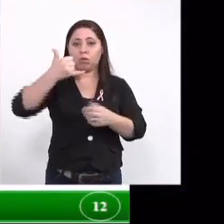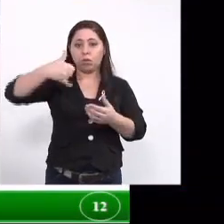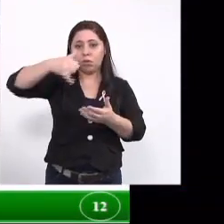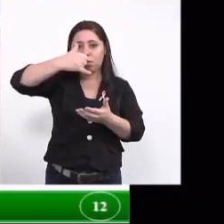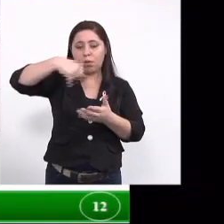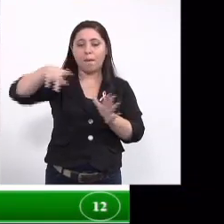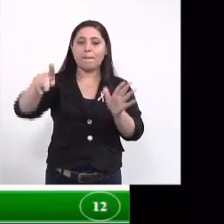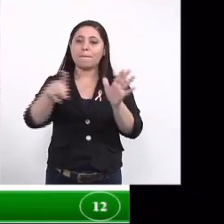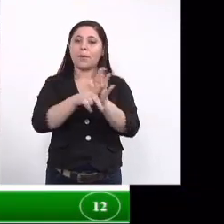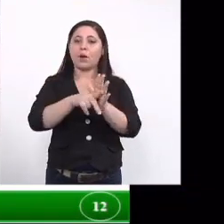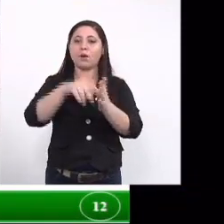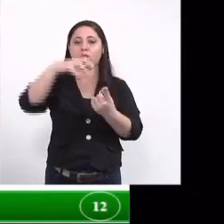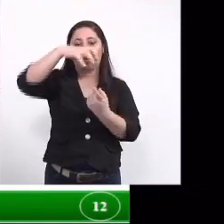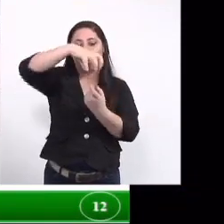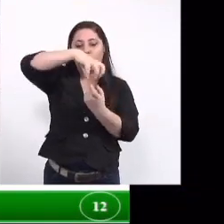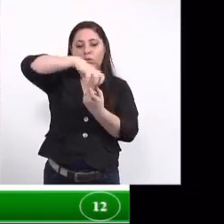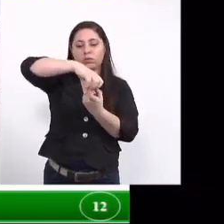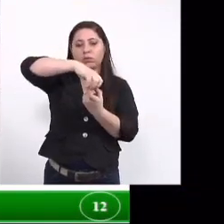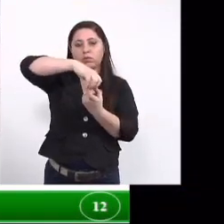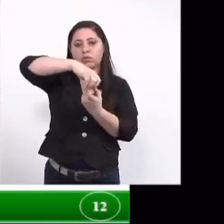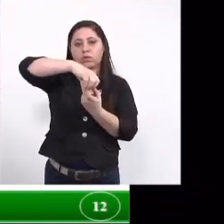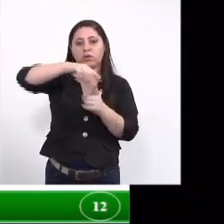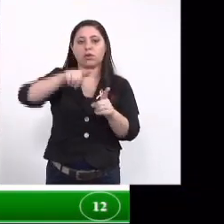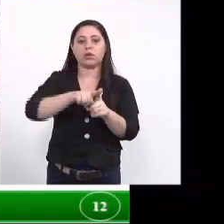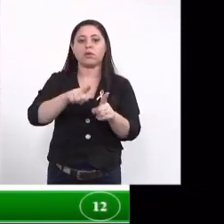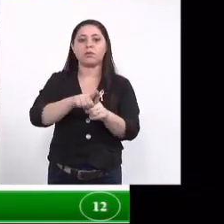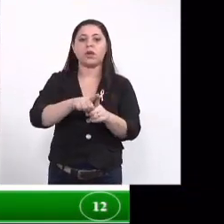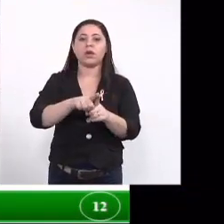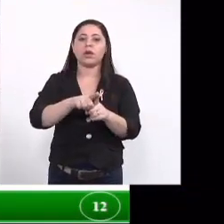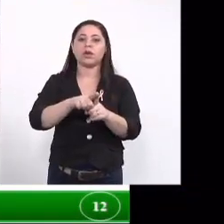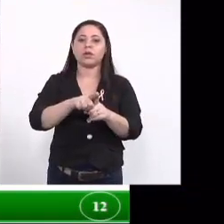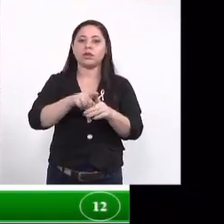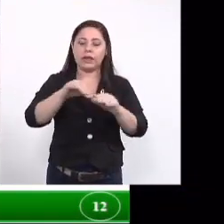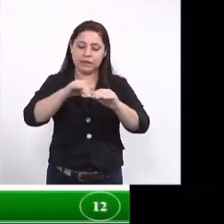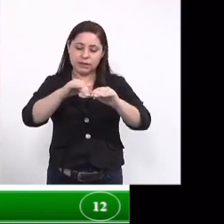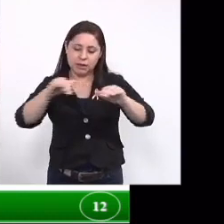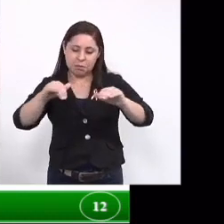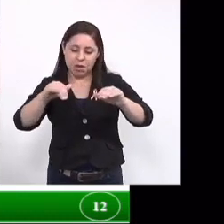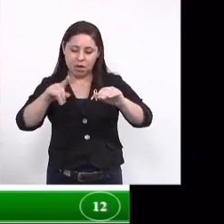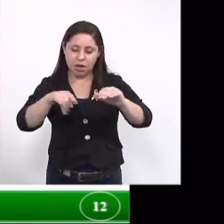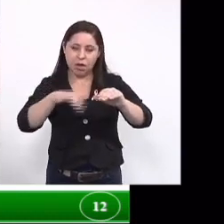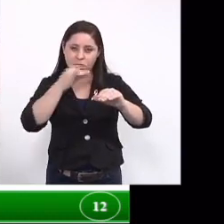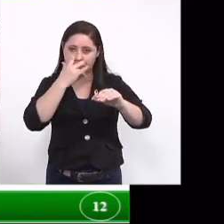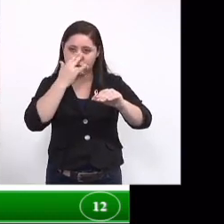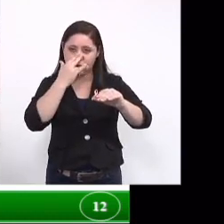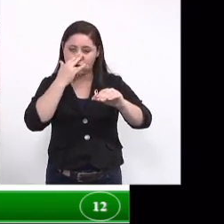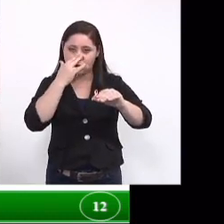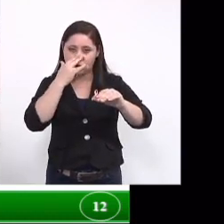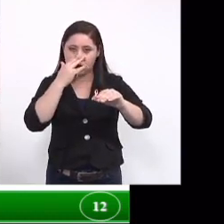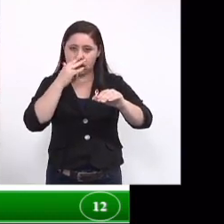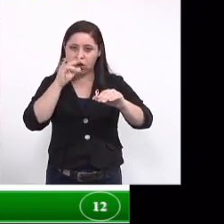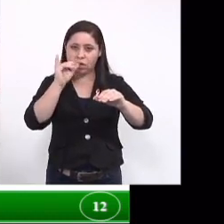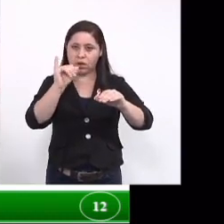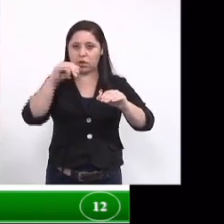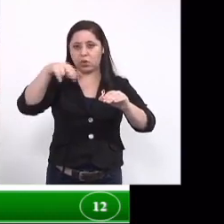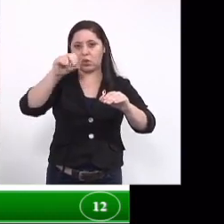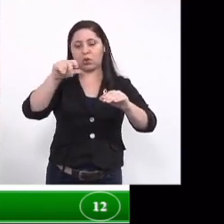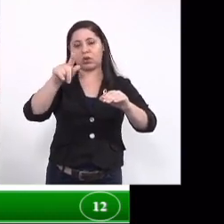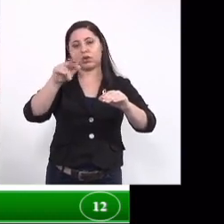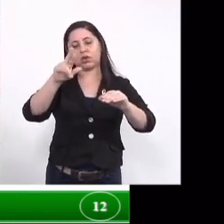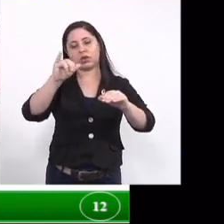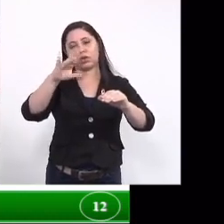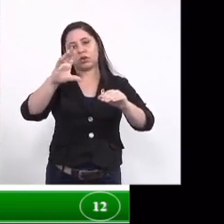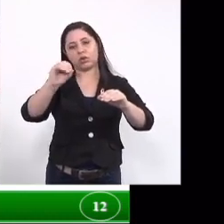castanha do caju técnico neutralizamos esse composto com compostos inorgânicos e orgânicos